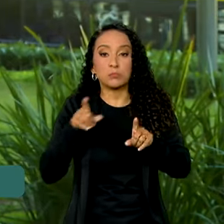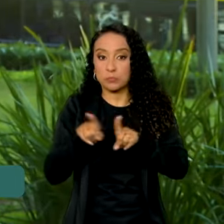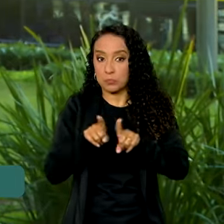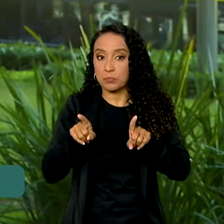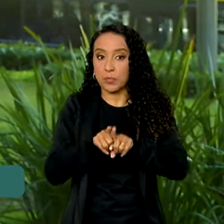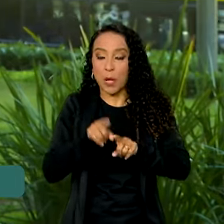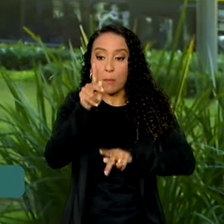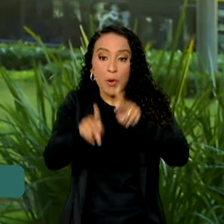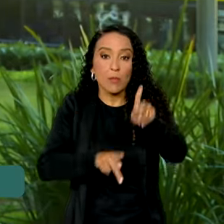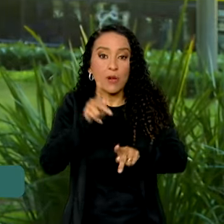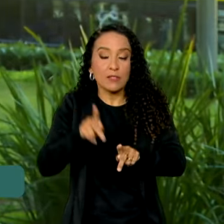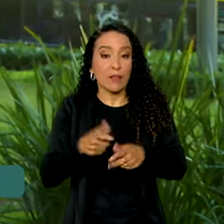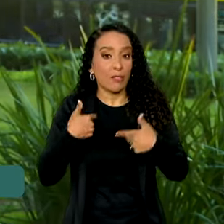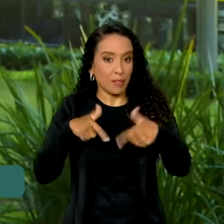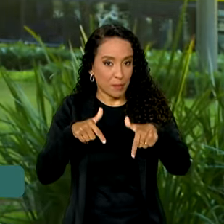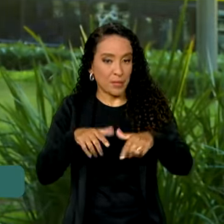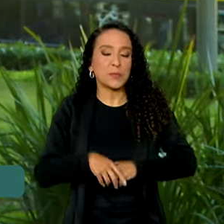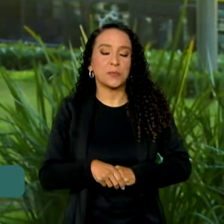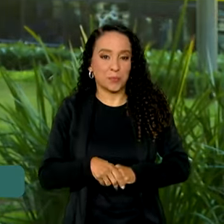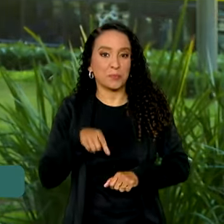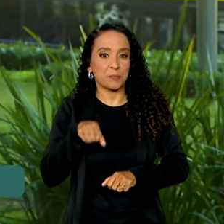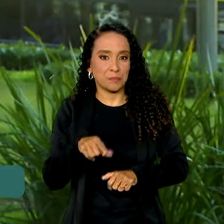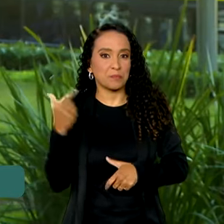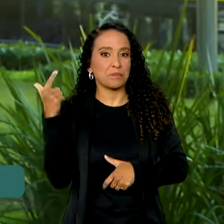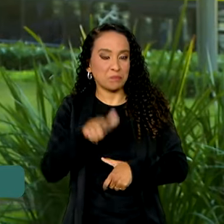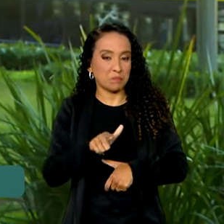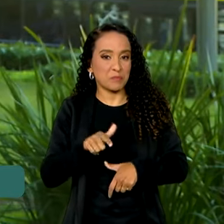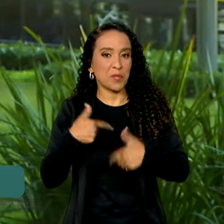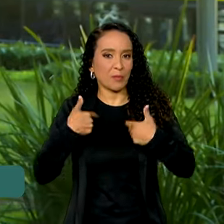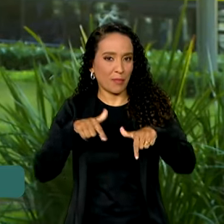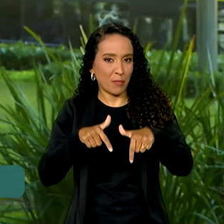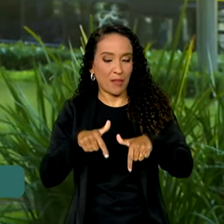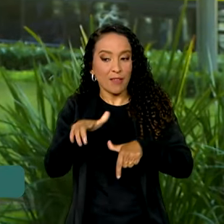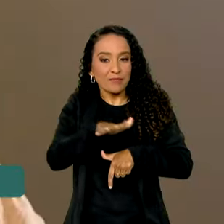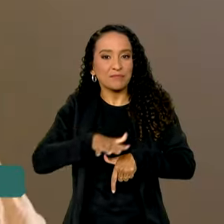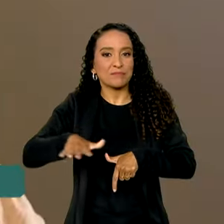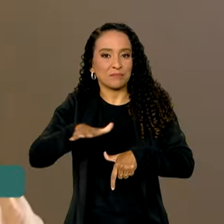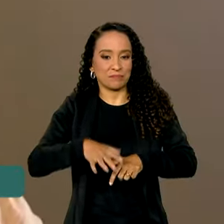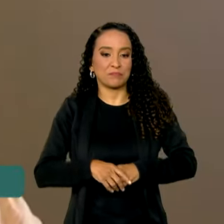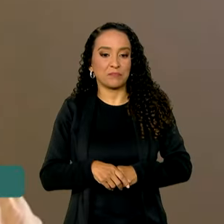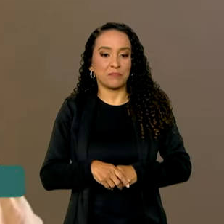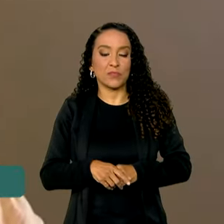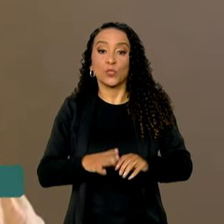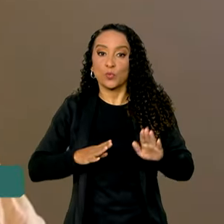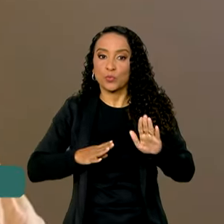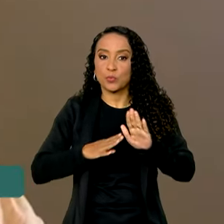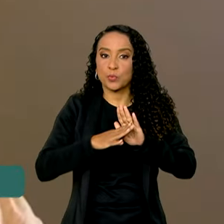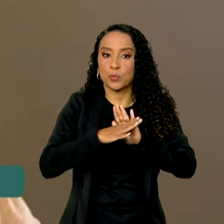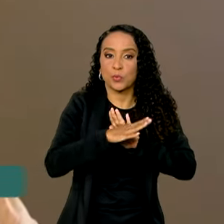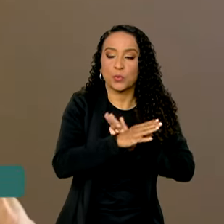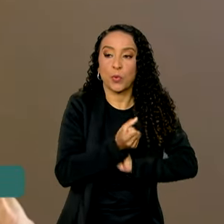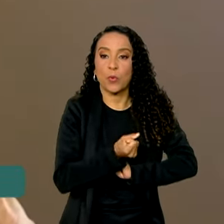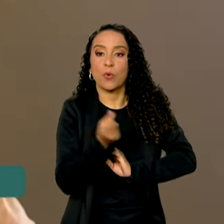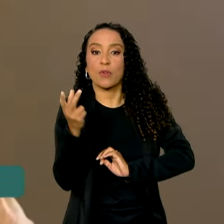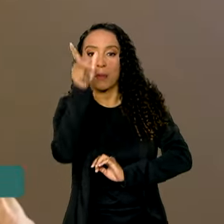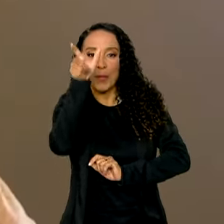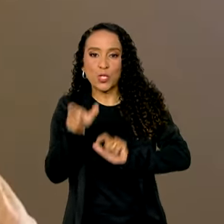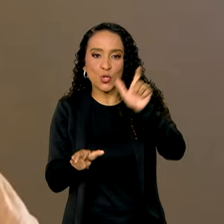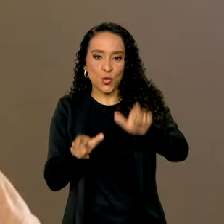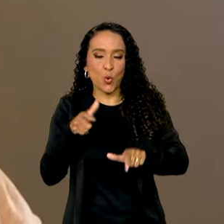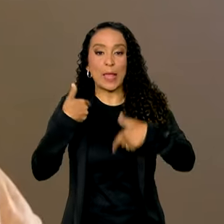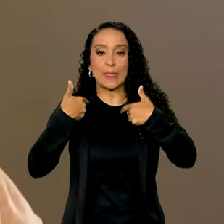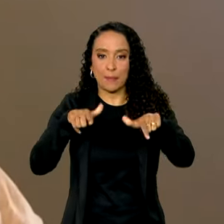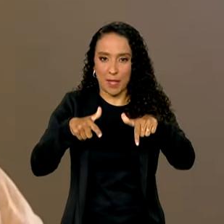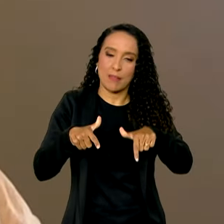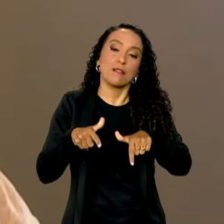também na população ocupada, aquela que conseguiu uma vaga no mercado de trabalho. O crescimento desse número de trabalhadores